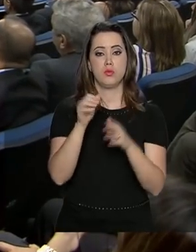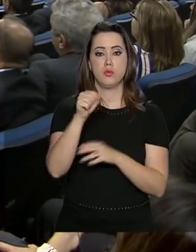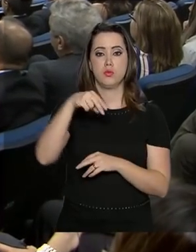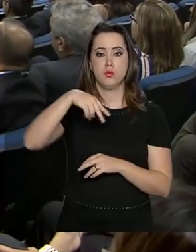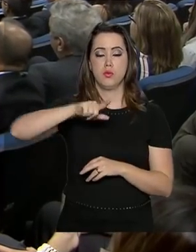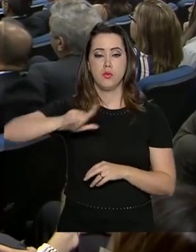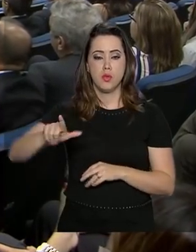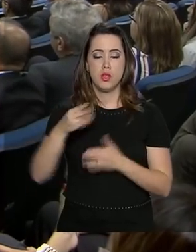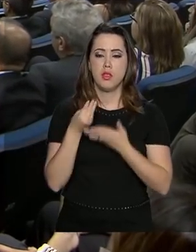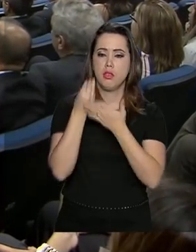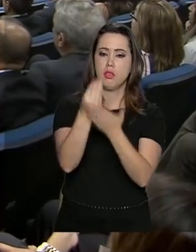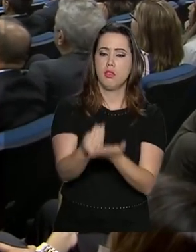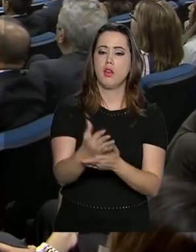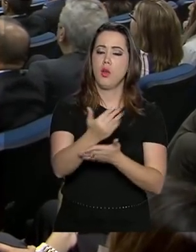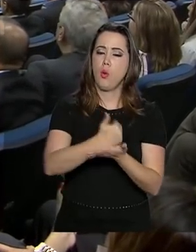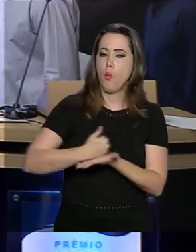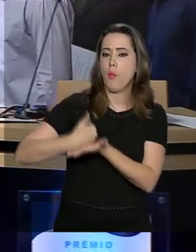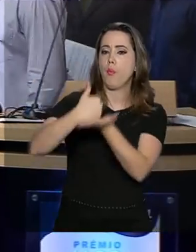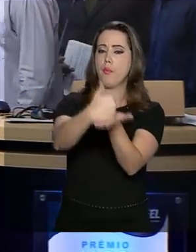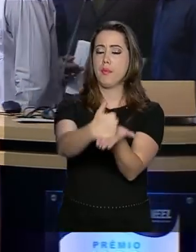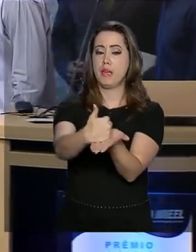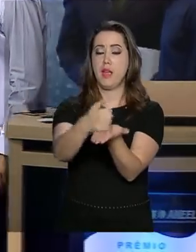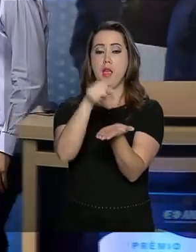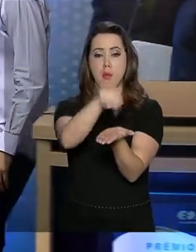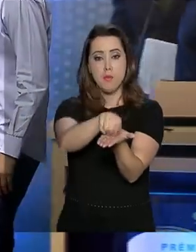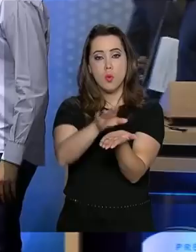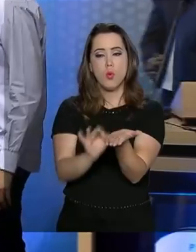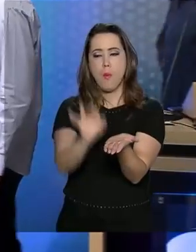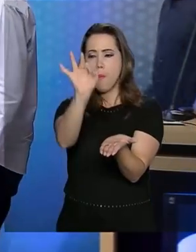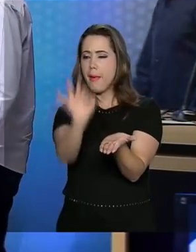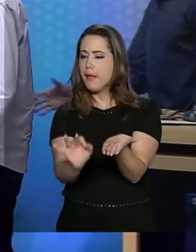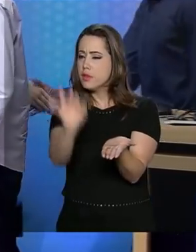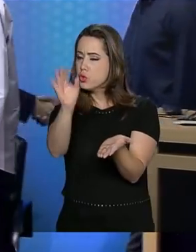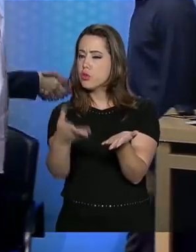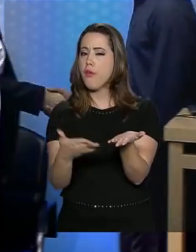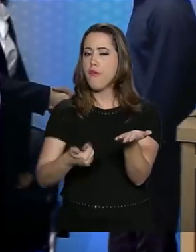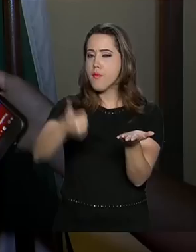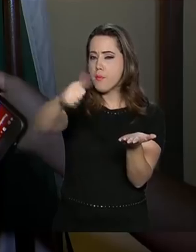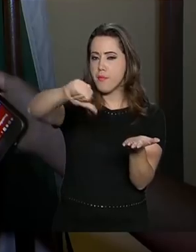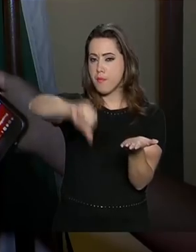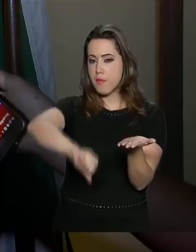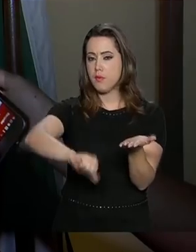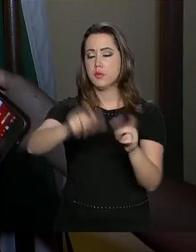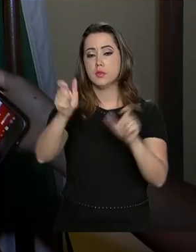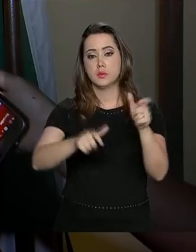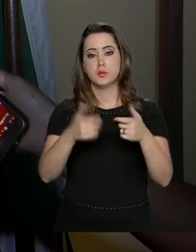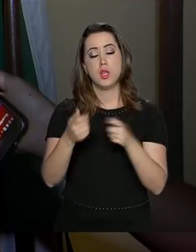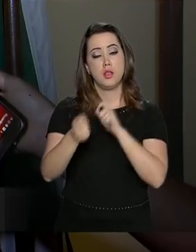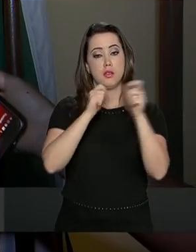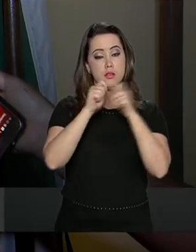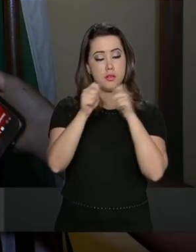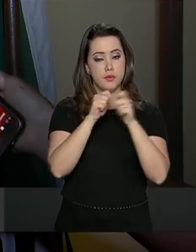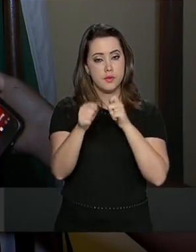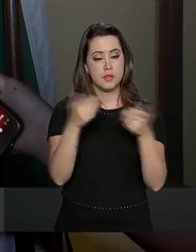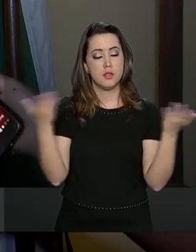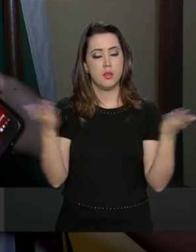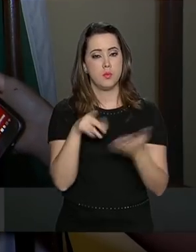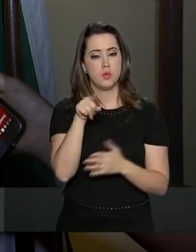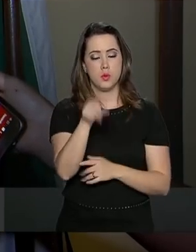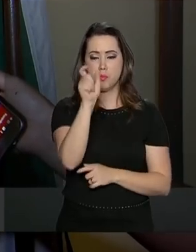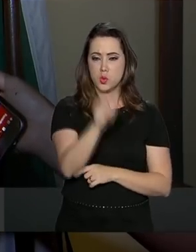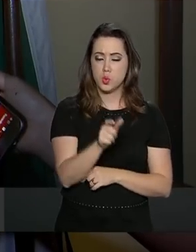Energia Elétrica entregou o prêmio IASC, Índice Anel de Satisfação do Consumidor. Entrevistamos, fisicamente,